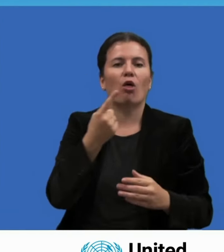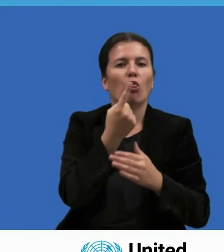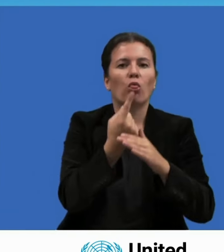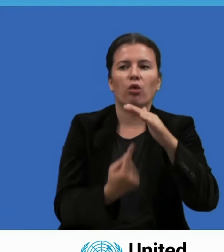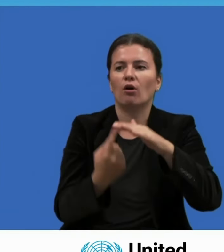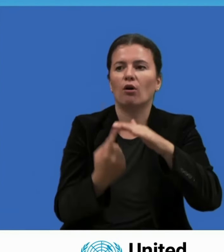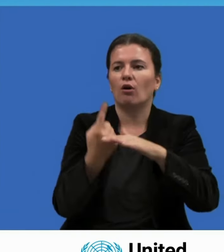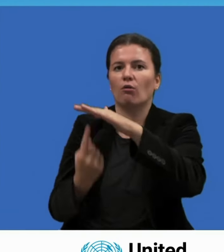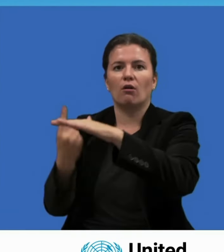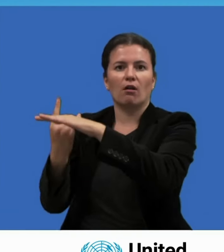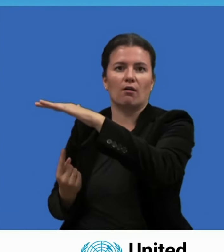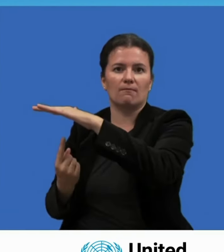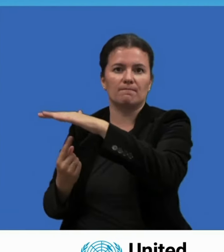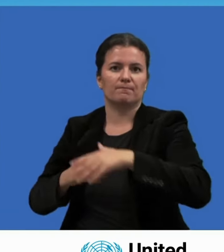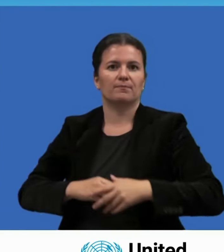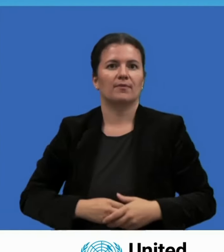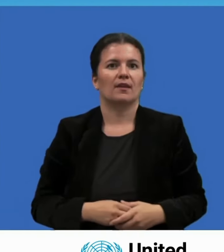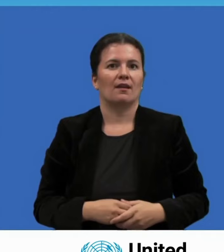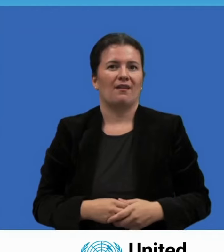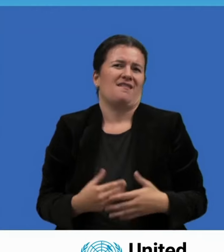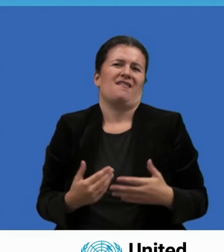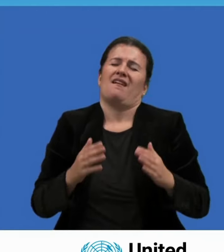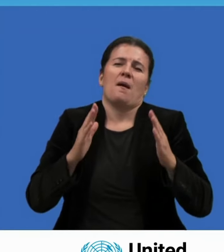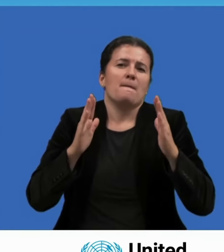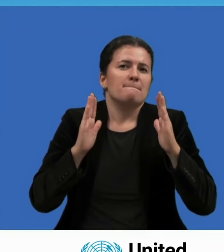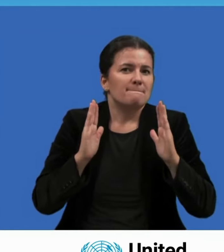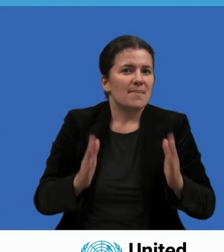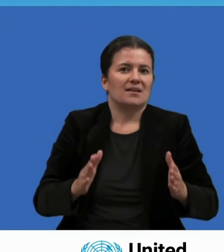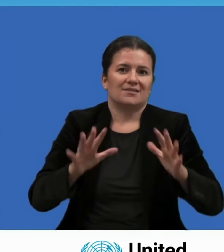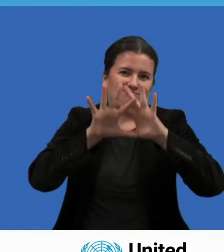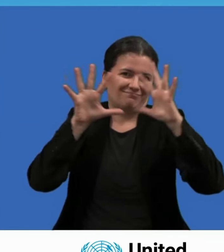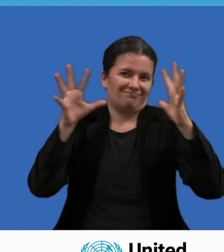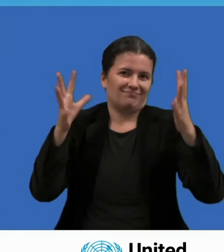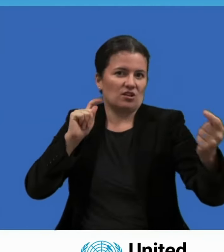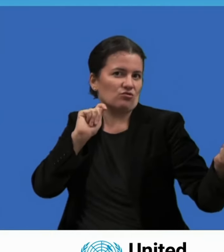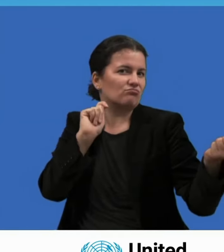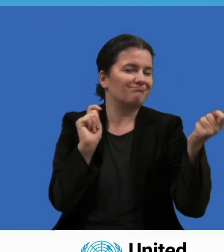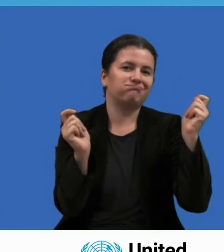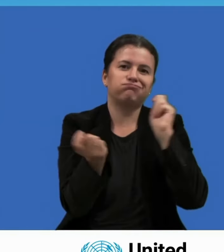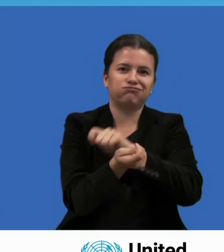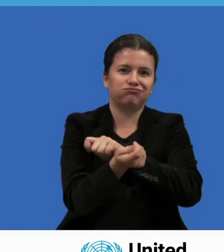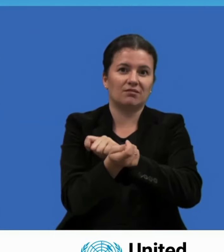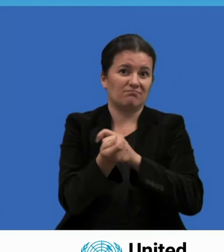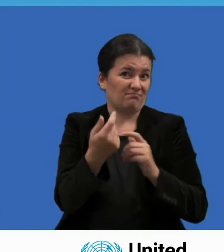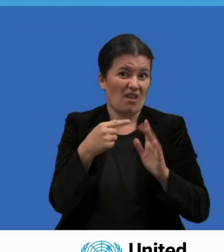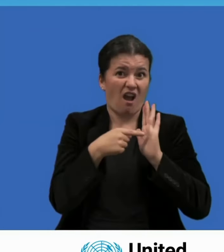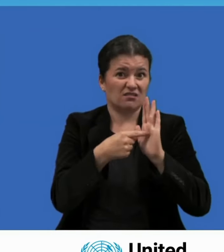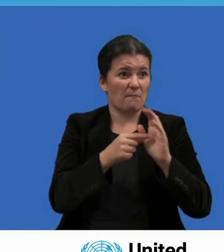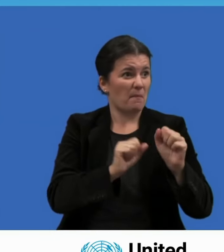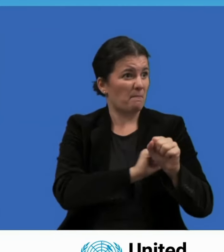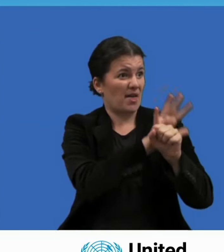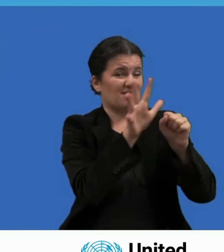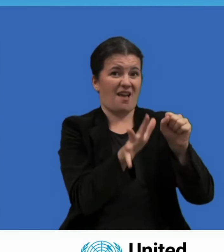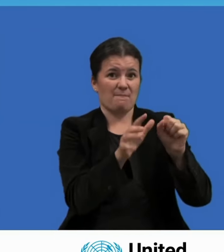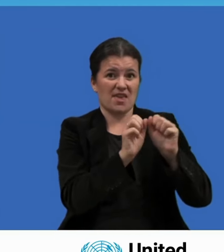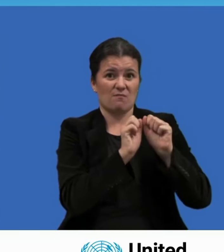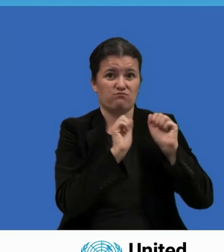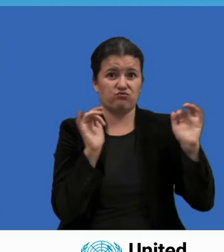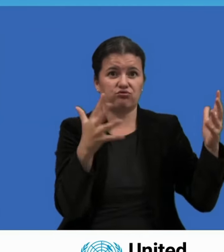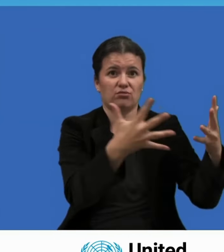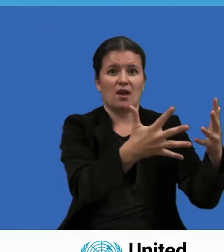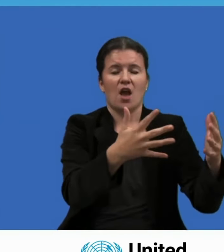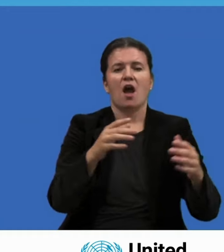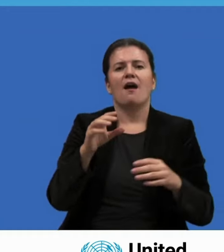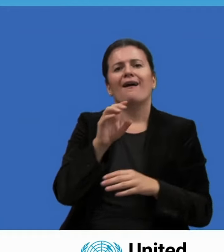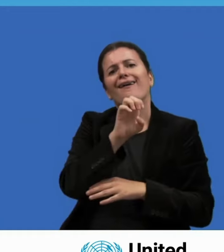A pandemia, os conflitos na Europa e no Oriente Médio, a corrida armamentista e a mudança do